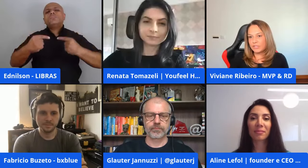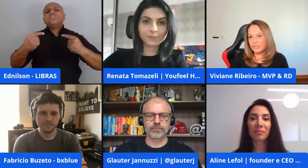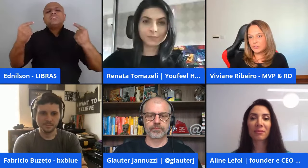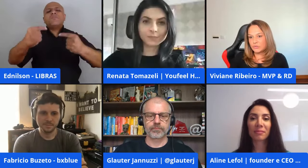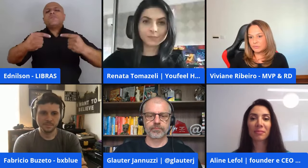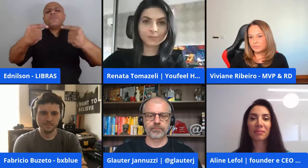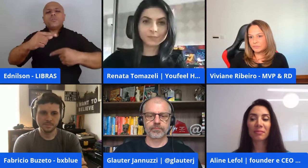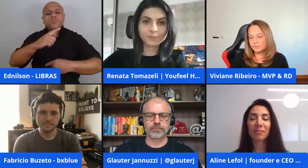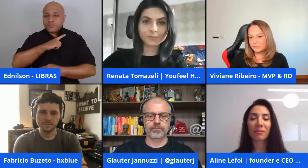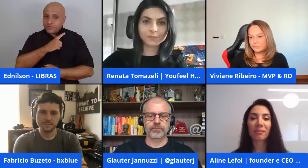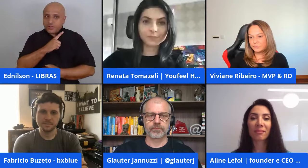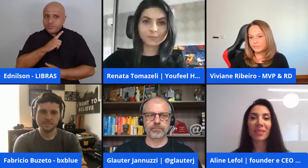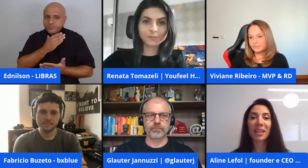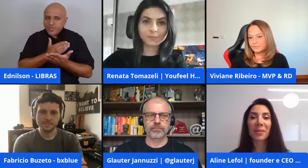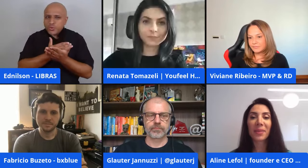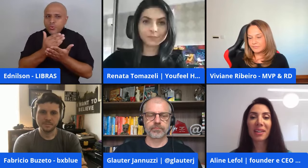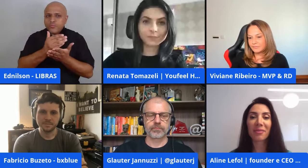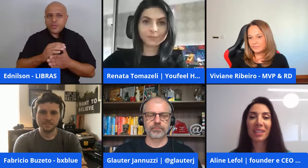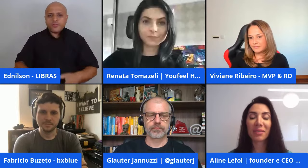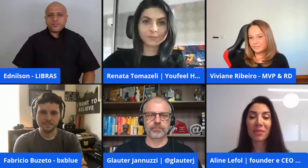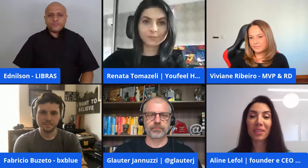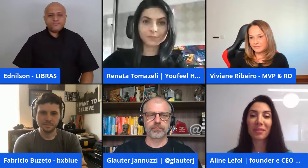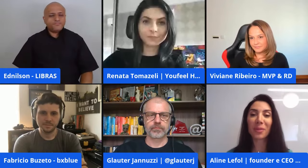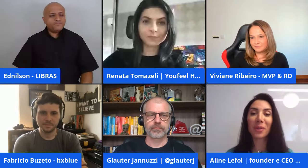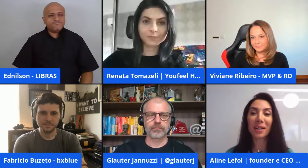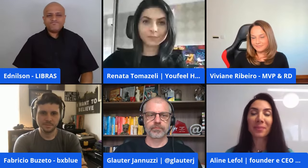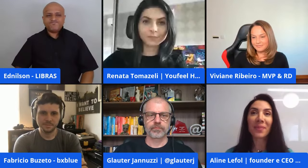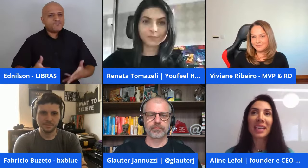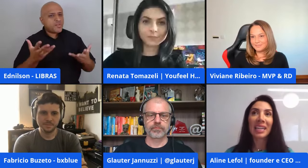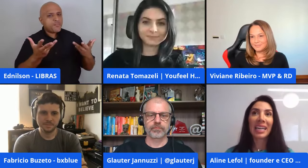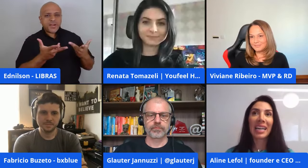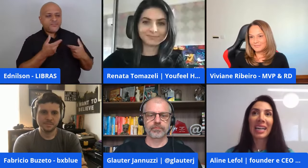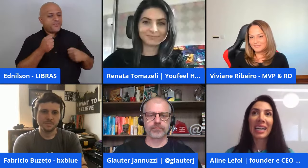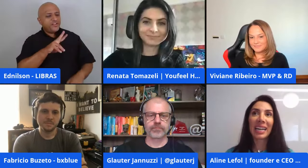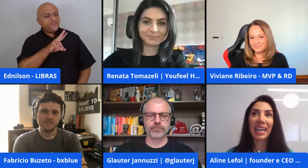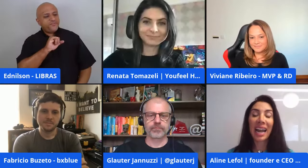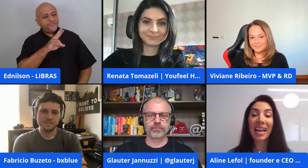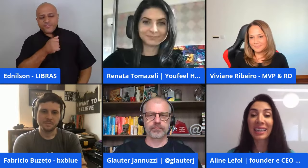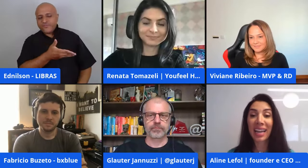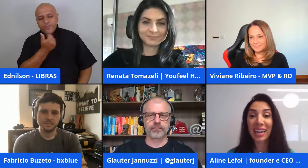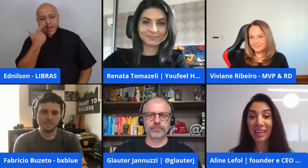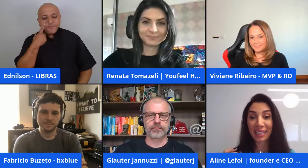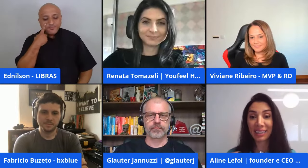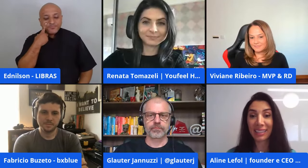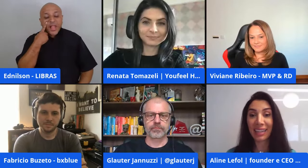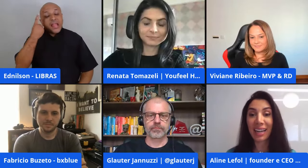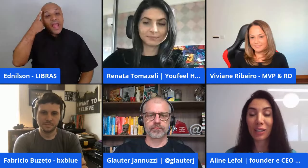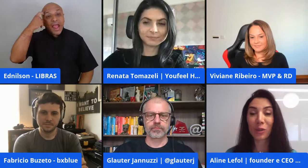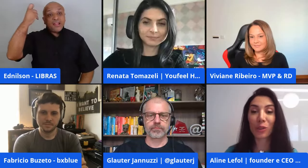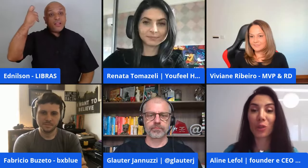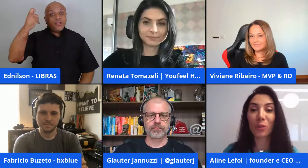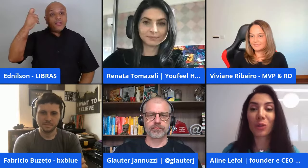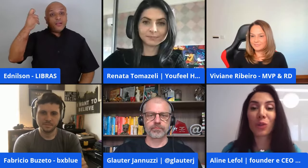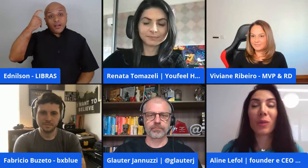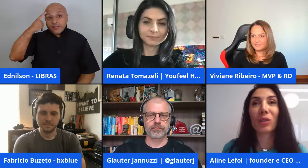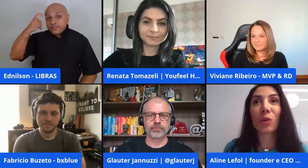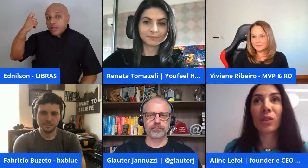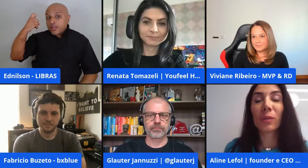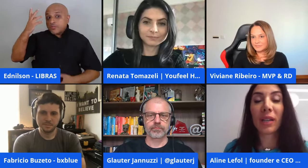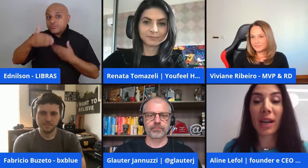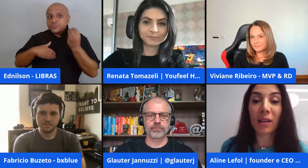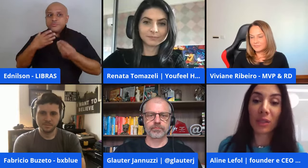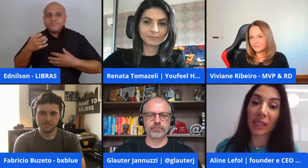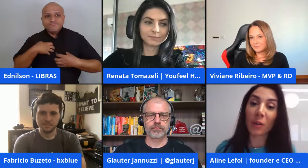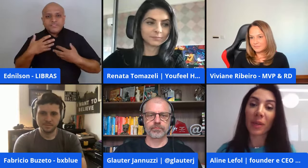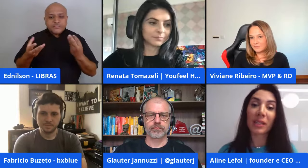encontrou no início? Maravilha, Vivi. Vamos lá. A ideia, ela surgiu muito de uma